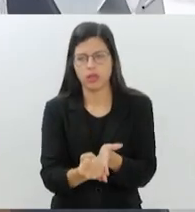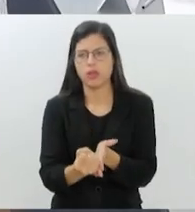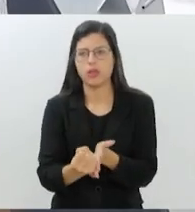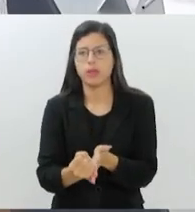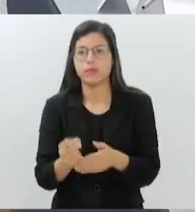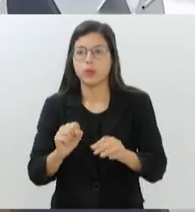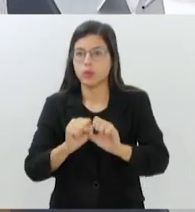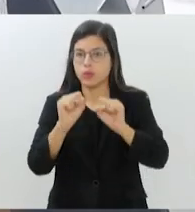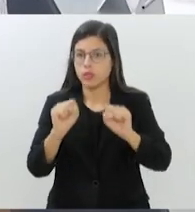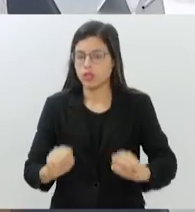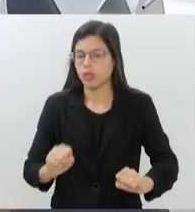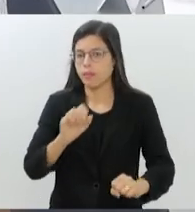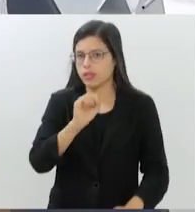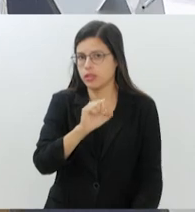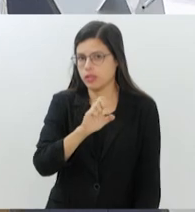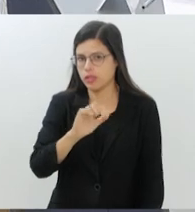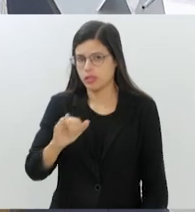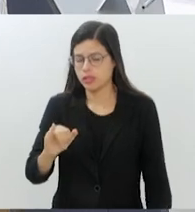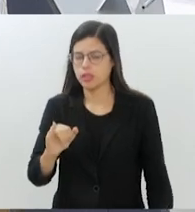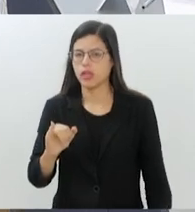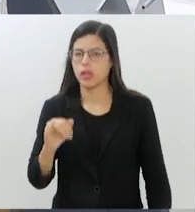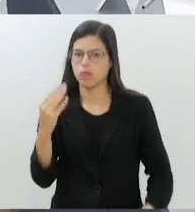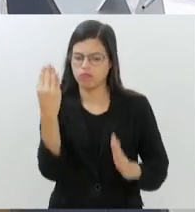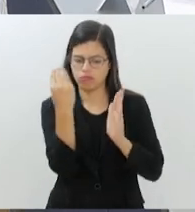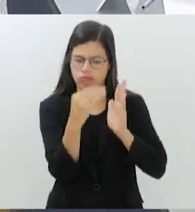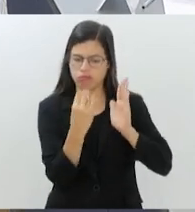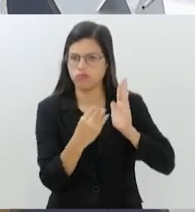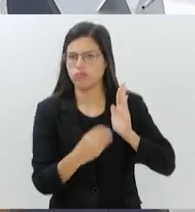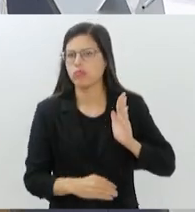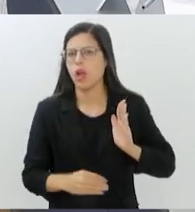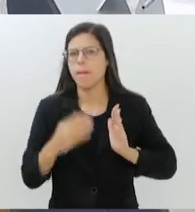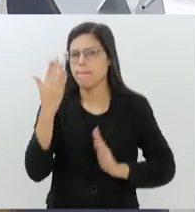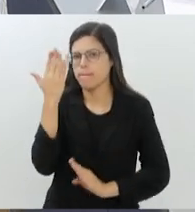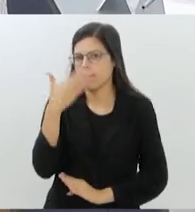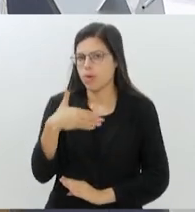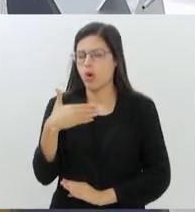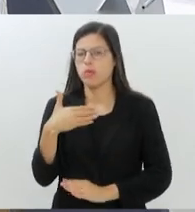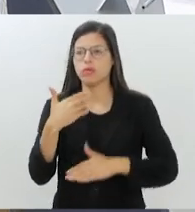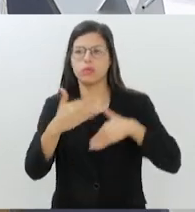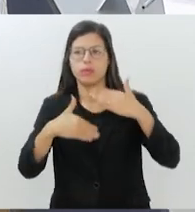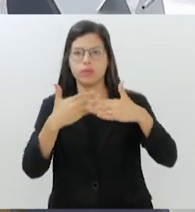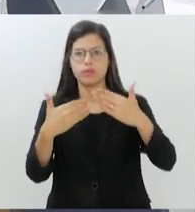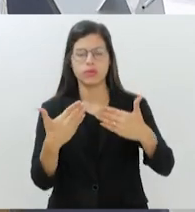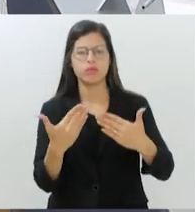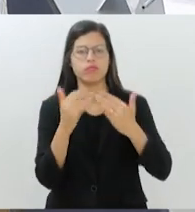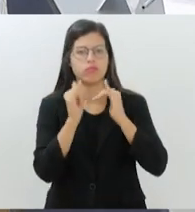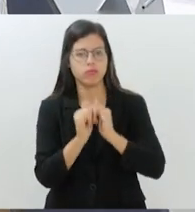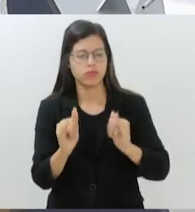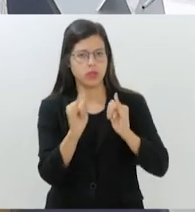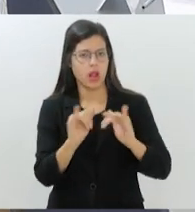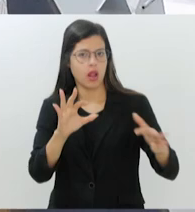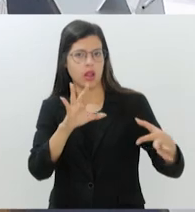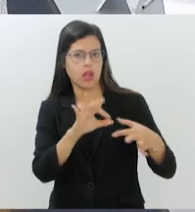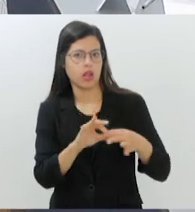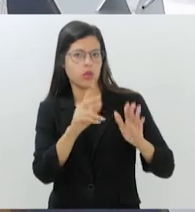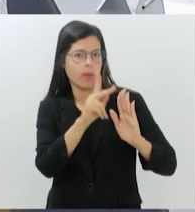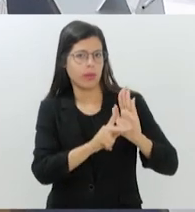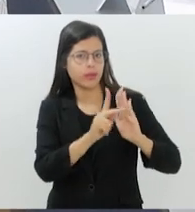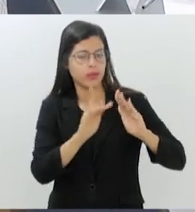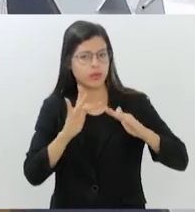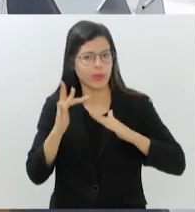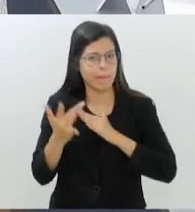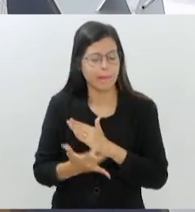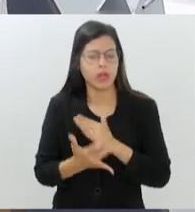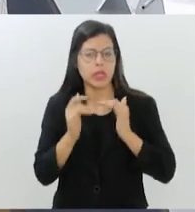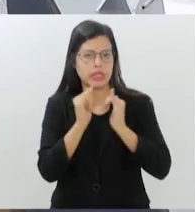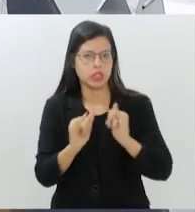SEI, nós colocamos todas as comprovações acerca dos processos de campanha ligados ao plano de mídia, à